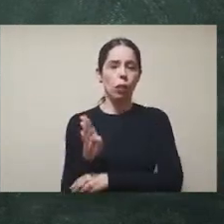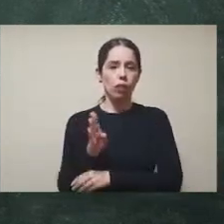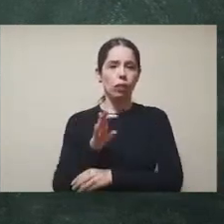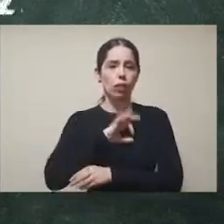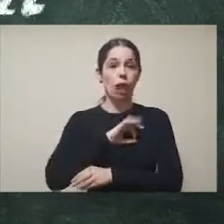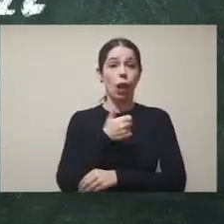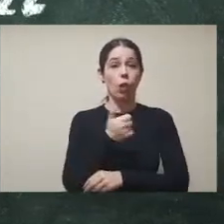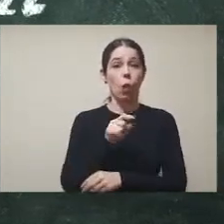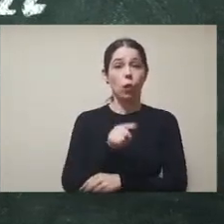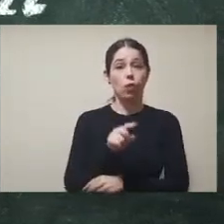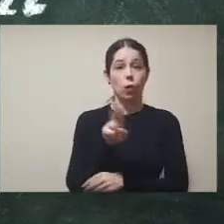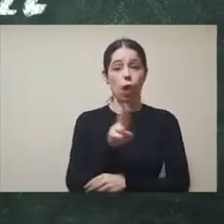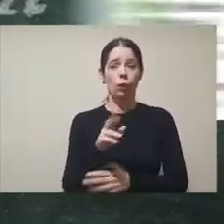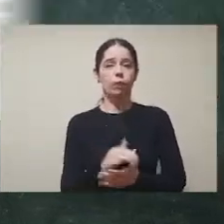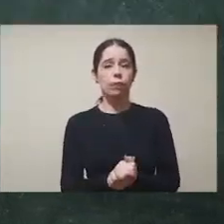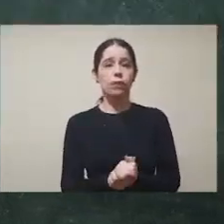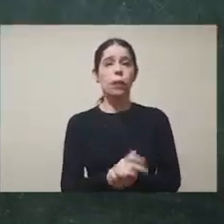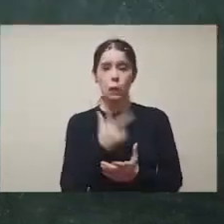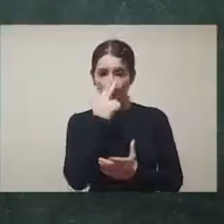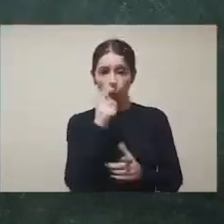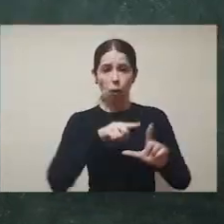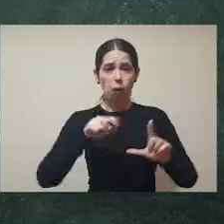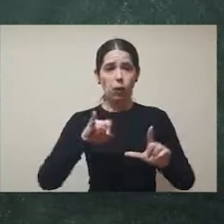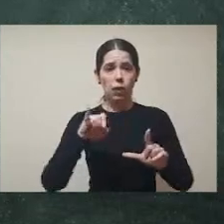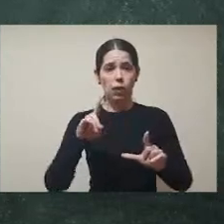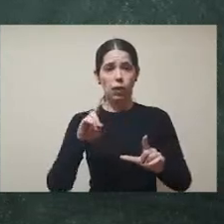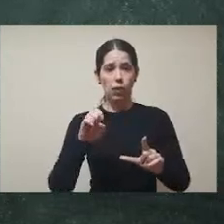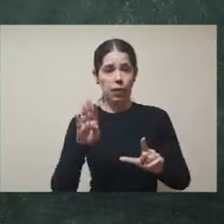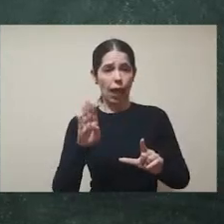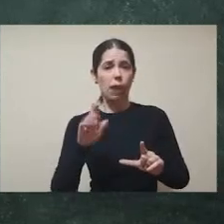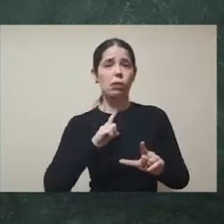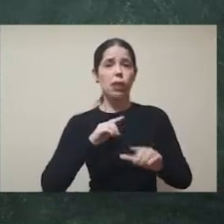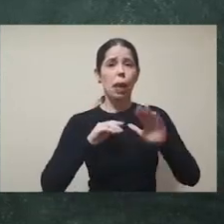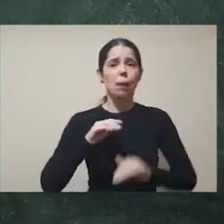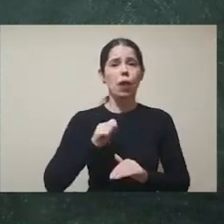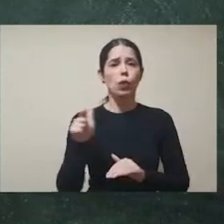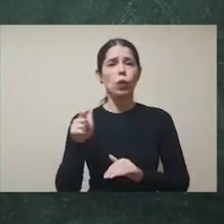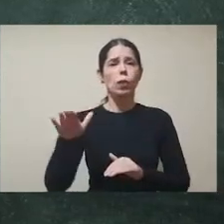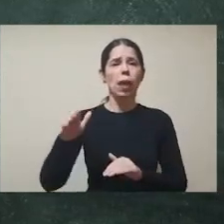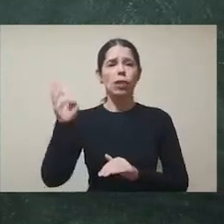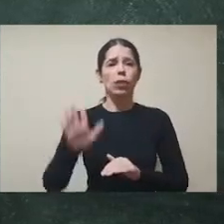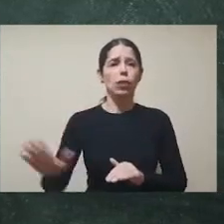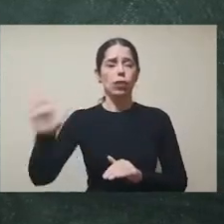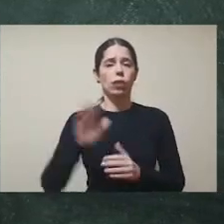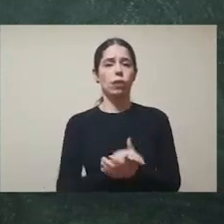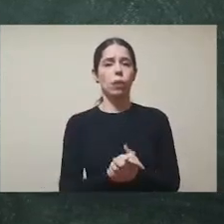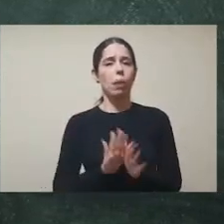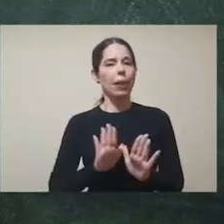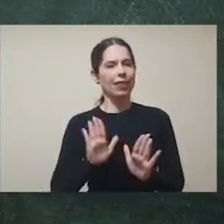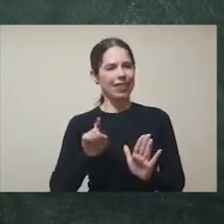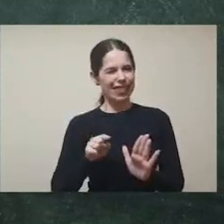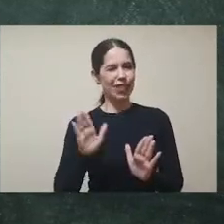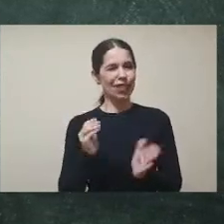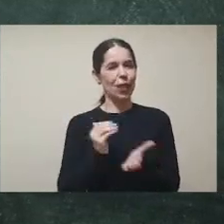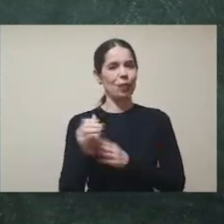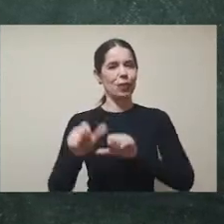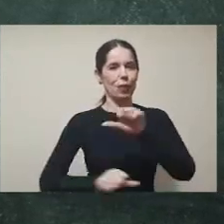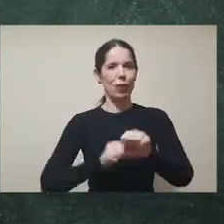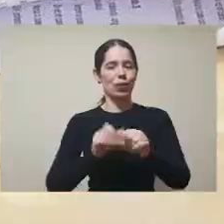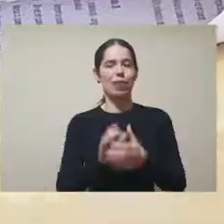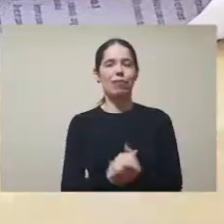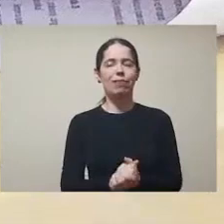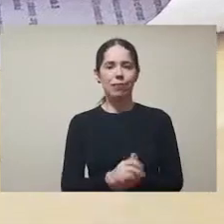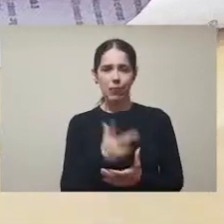com salário de 11 mil reais. Mesmo assim, o nosso IDEB é abaixo da média nacional. Mas isso já começou a mudar.